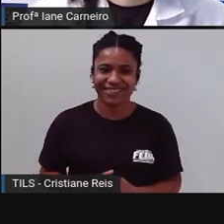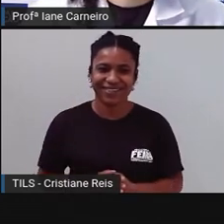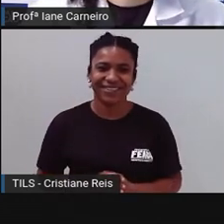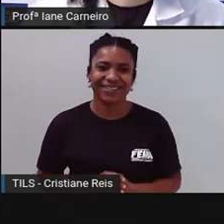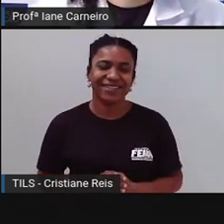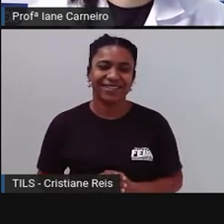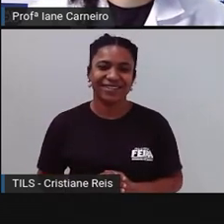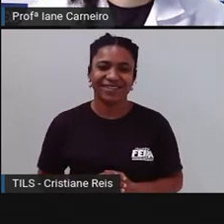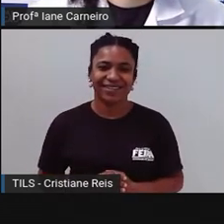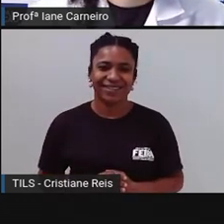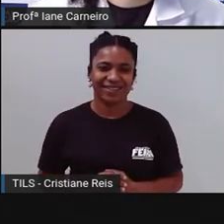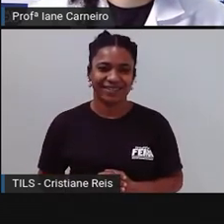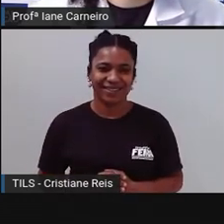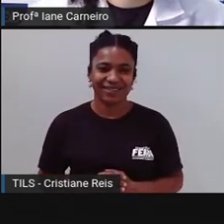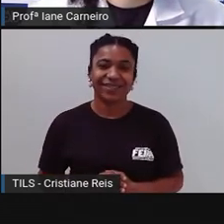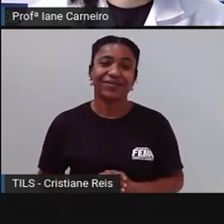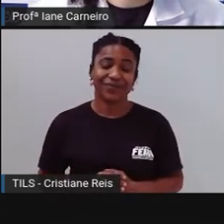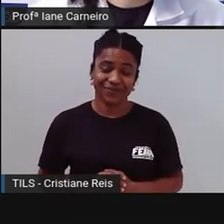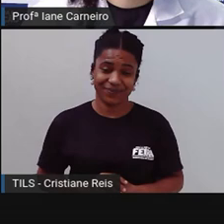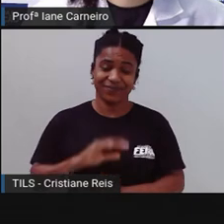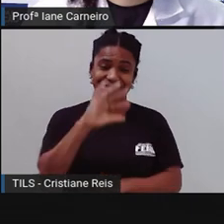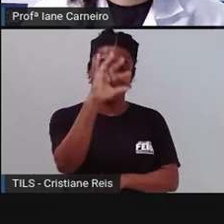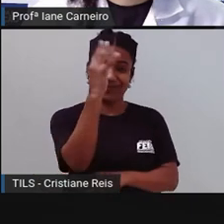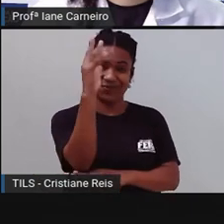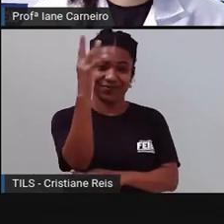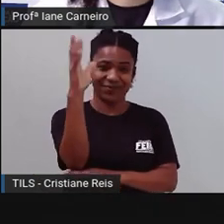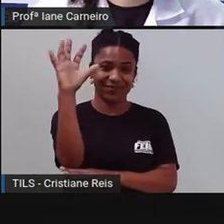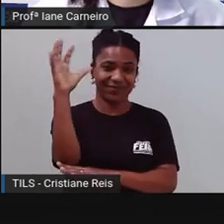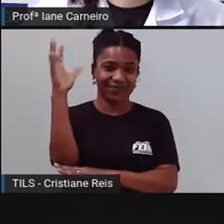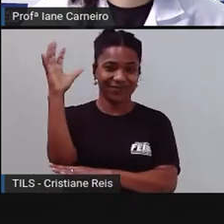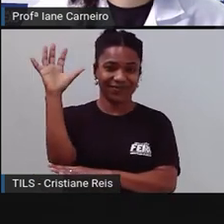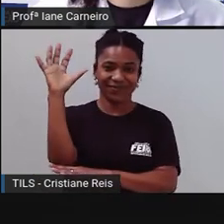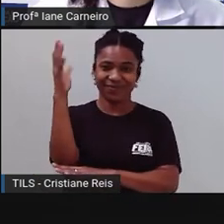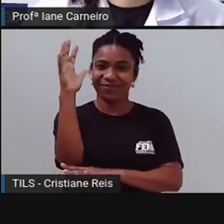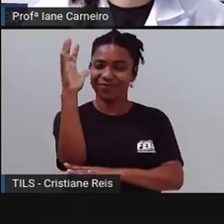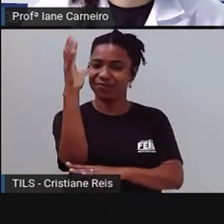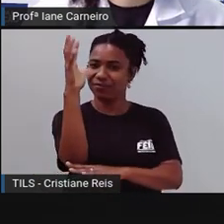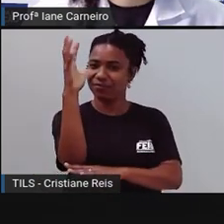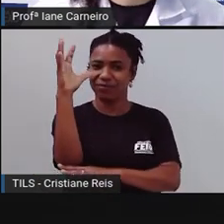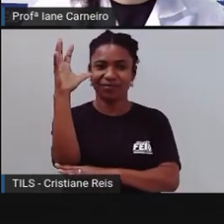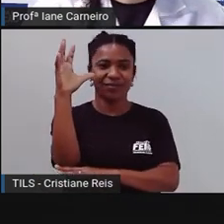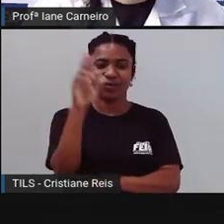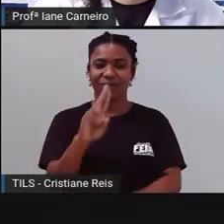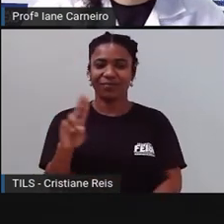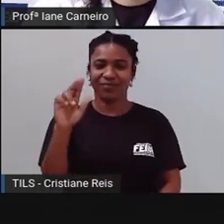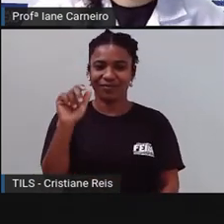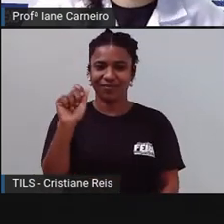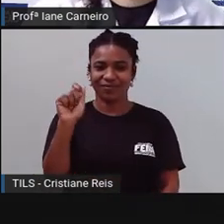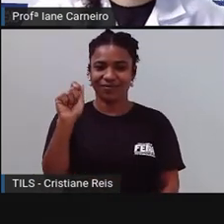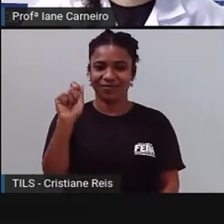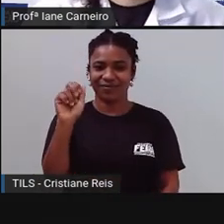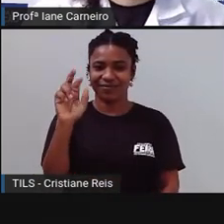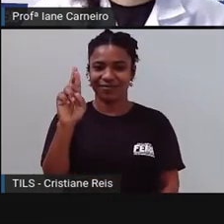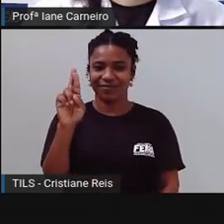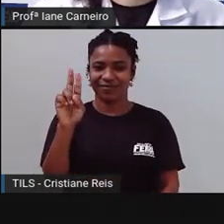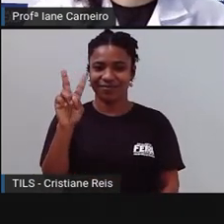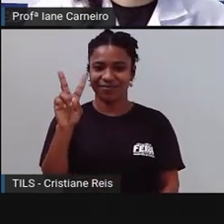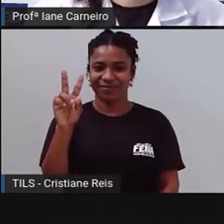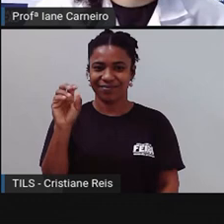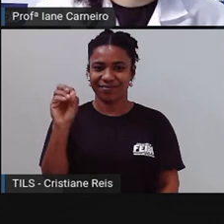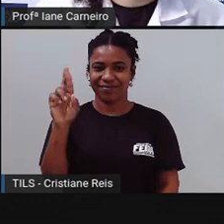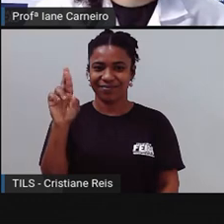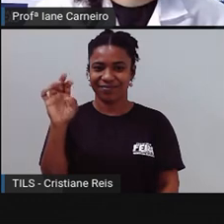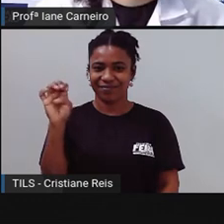E essa imagem aqui é uma árvore. Qual é letra inicial? A